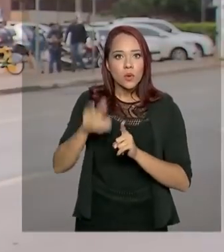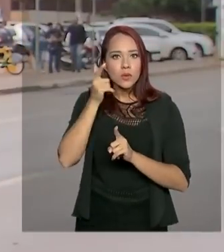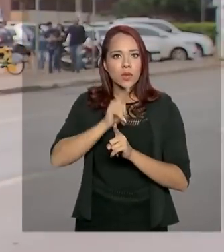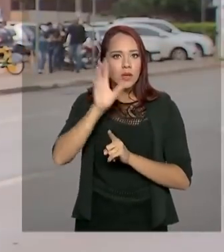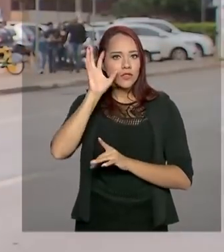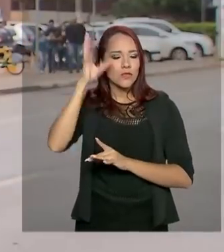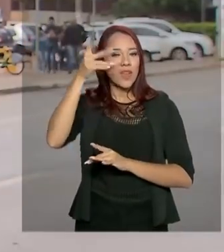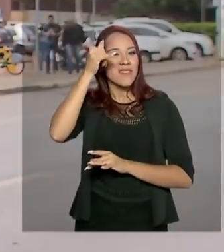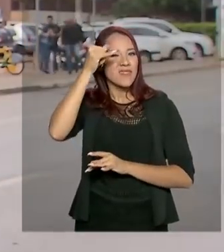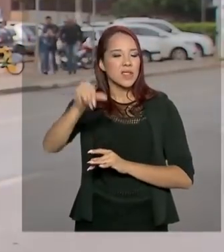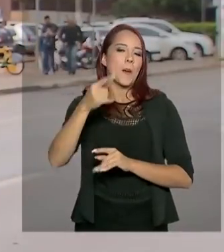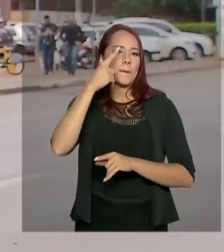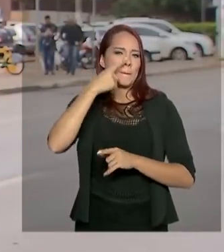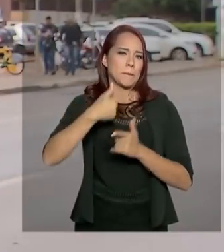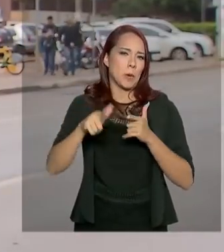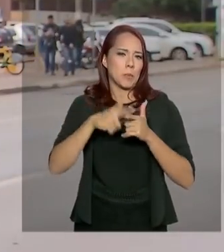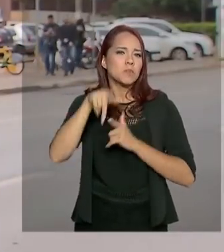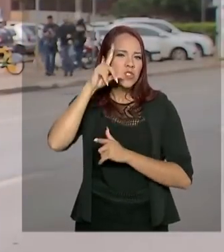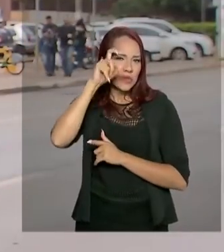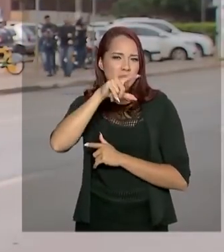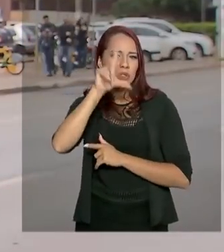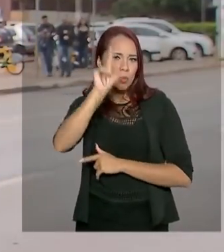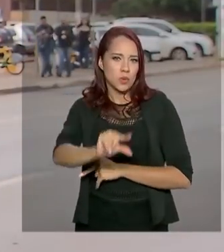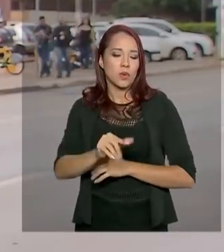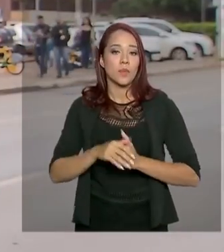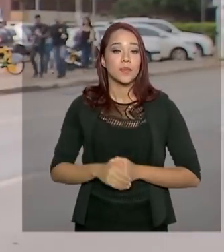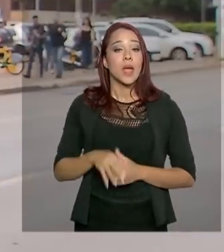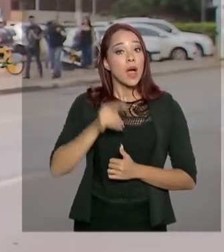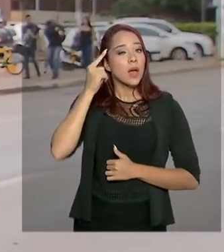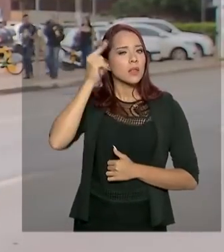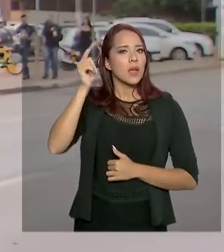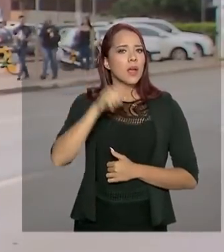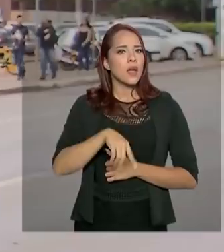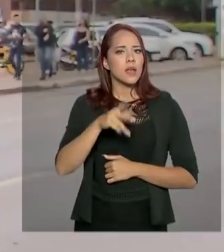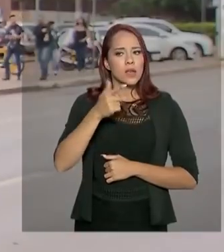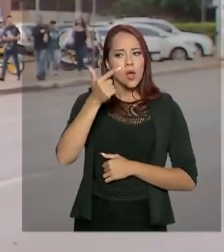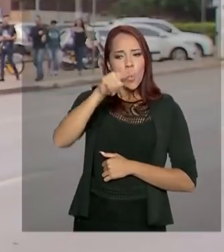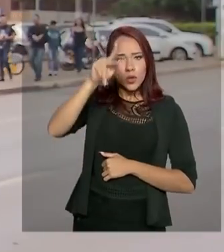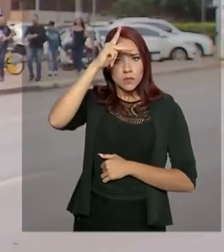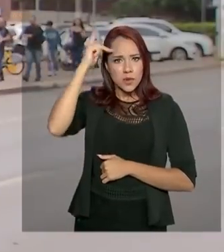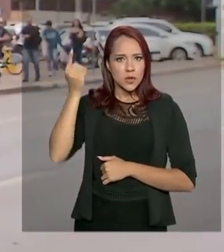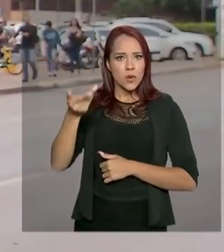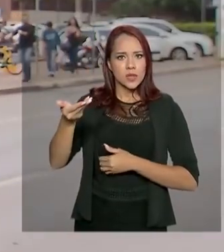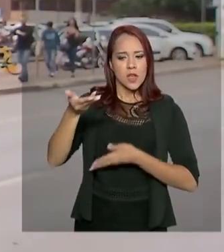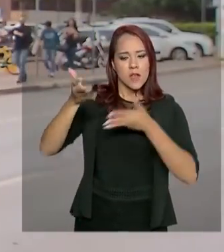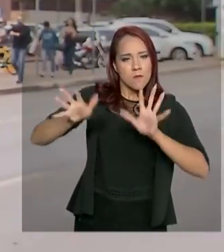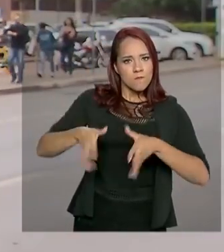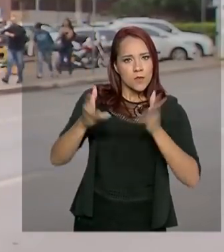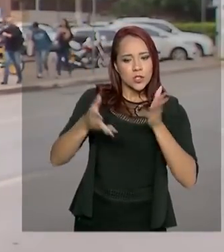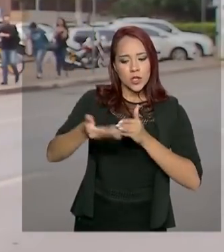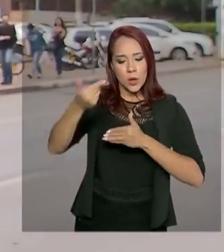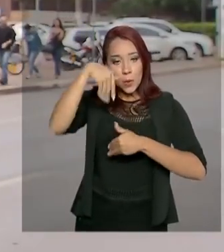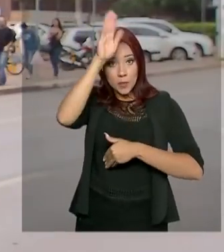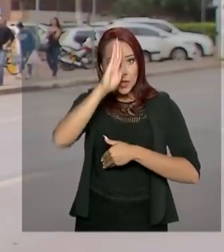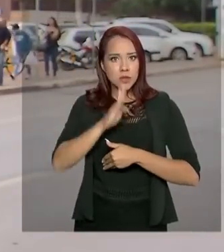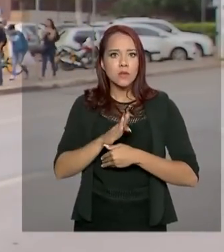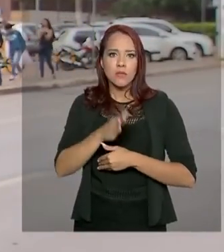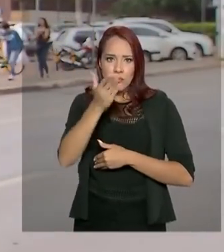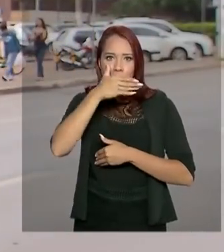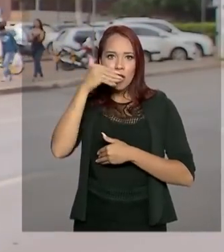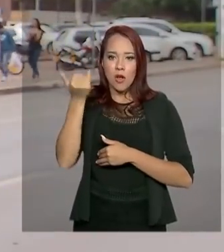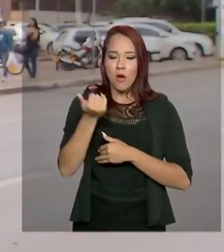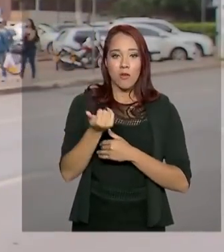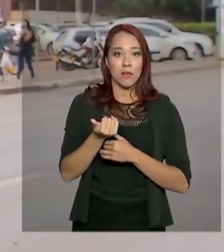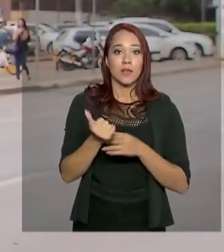desburocratização. A ideia é tornar o país mais atrativo para investimentos e também identificar boas práticas